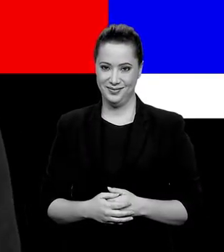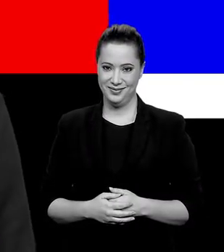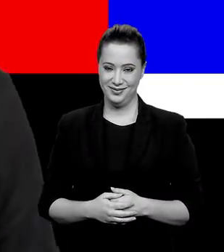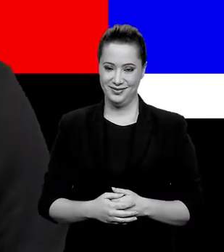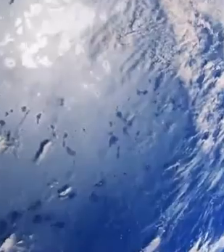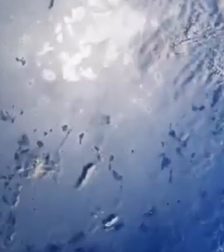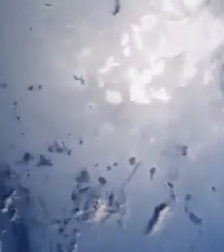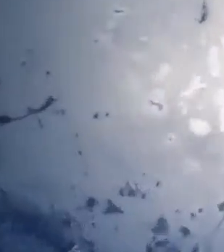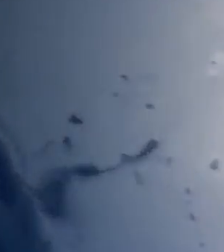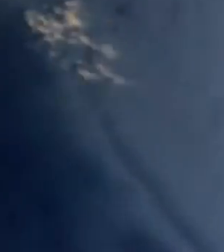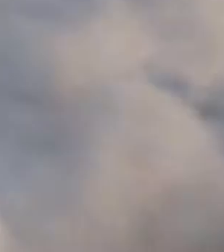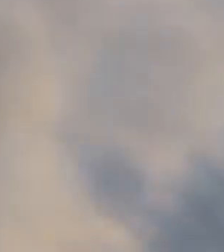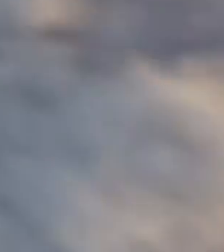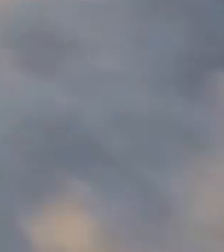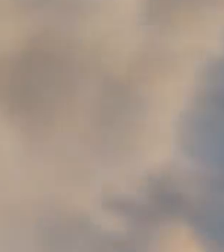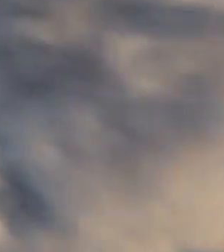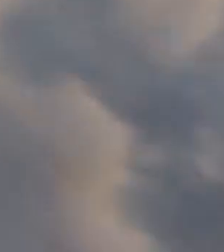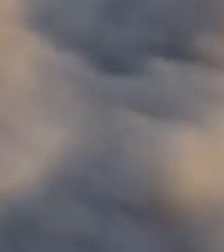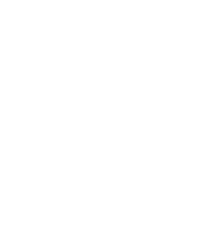valendo!